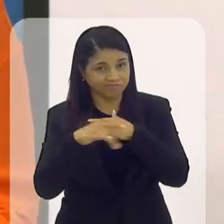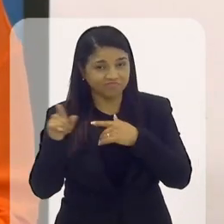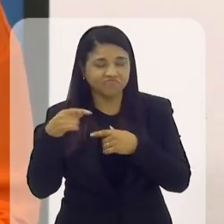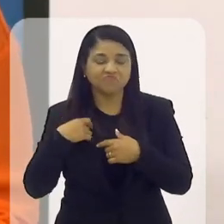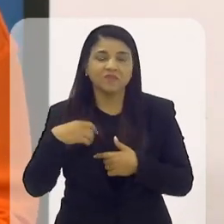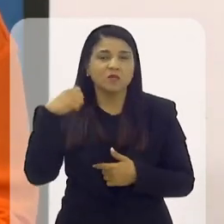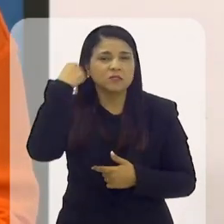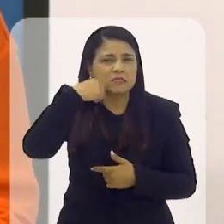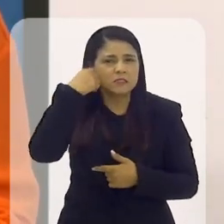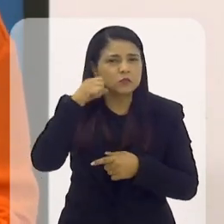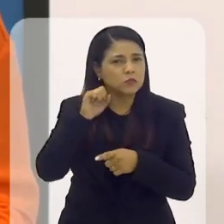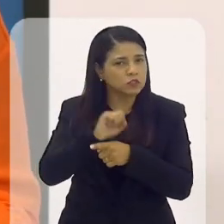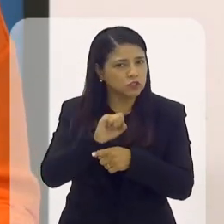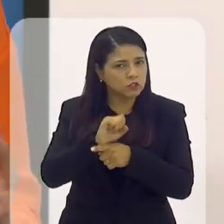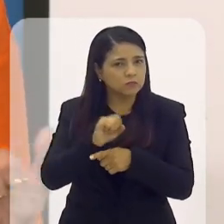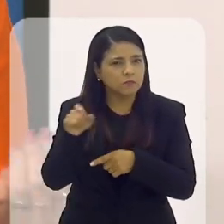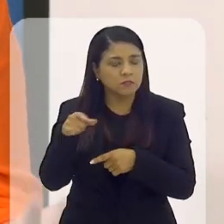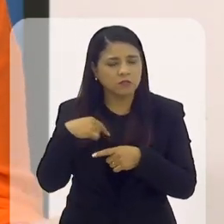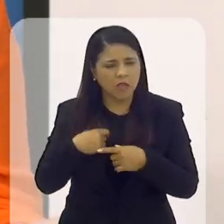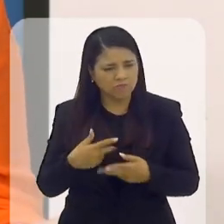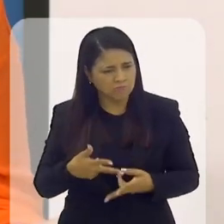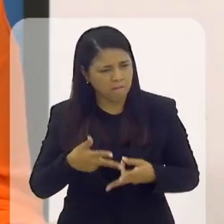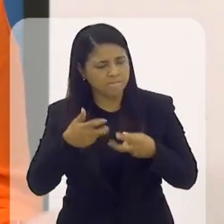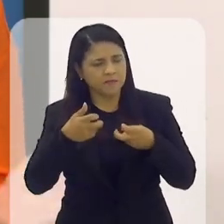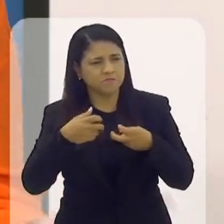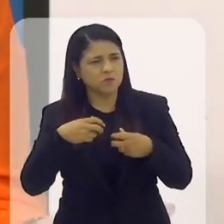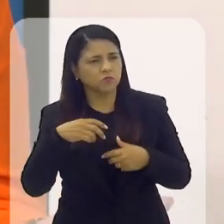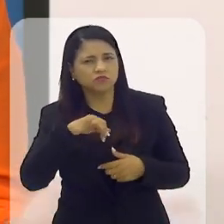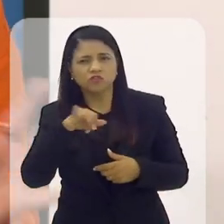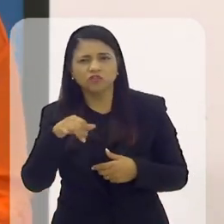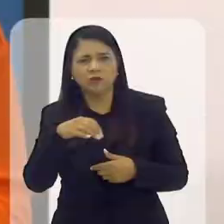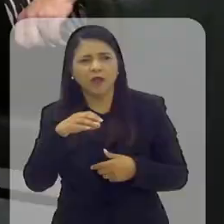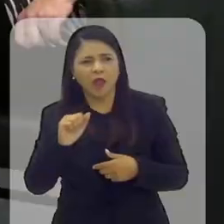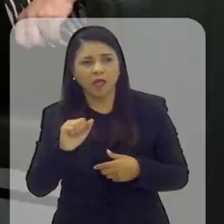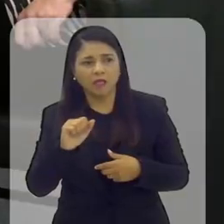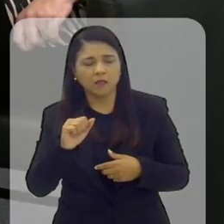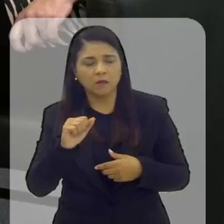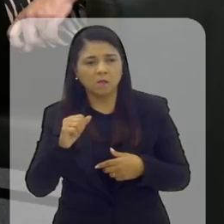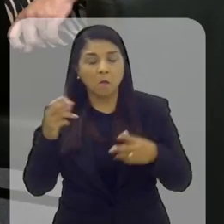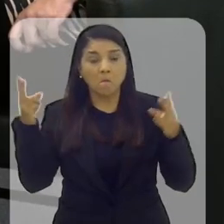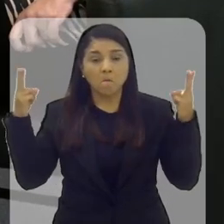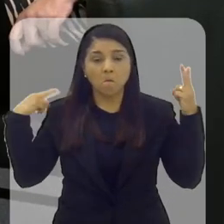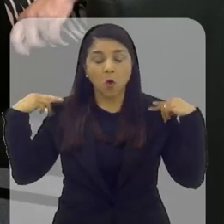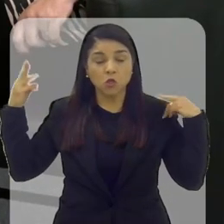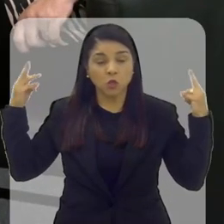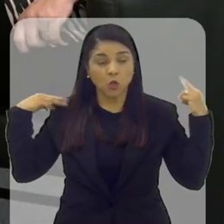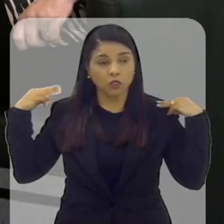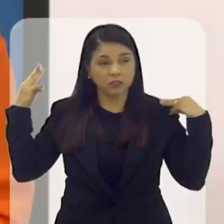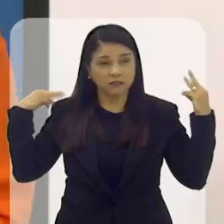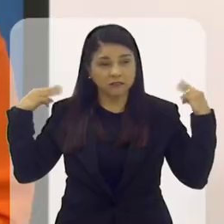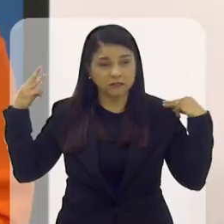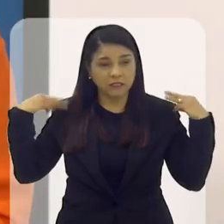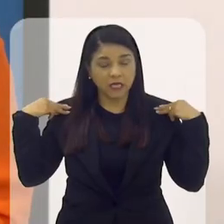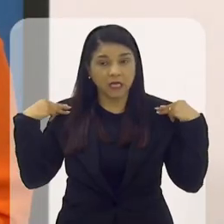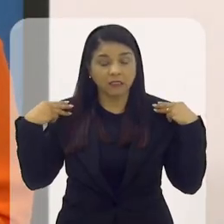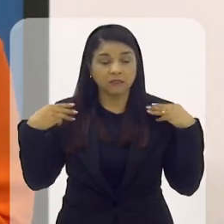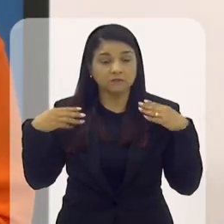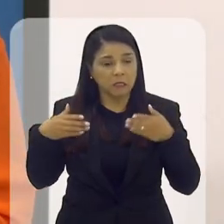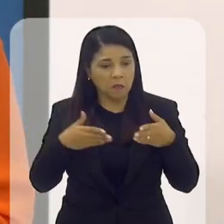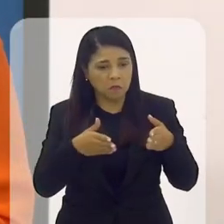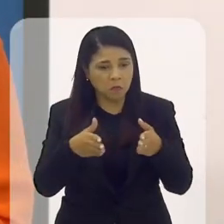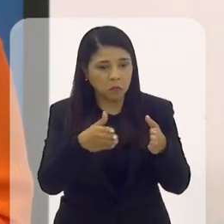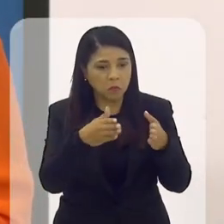os assessores nos aguardando. E, quando a Jaque se deu por conta, o motorista estava nos levando para